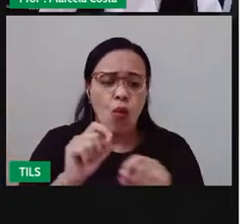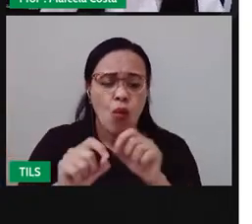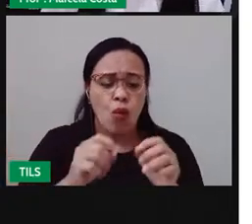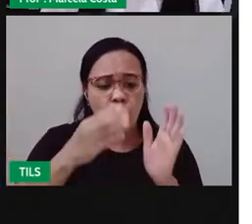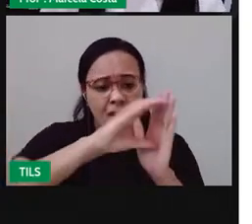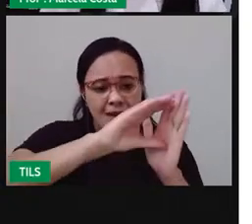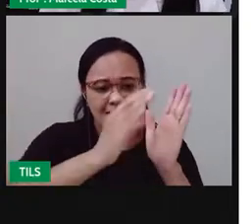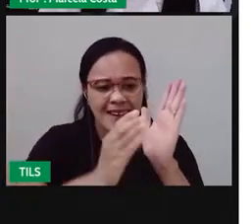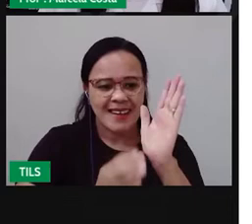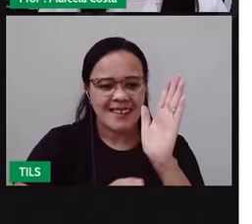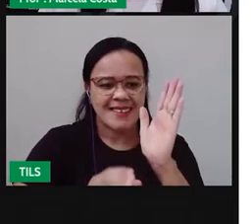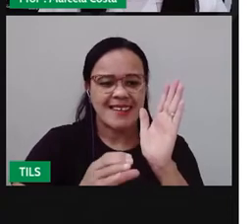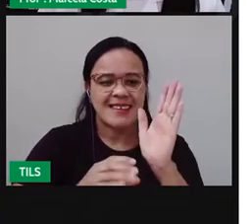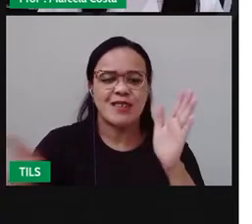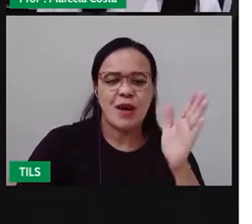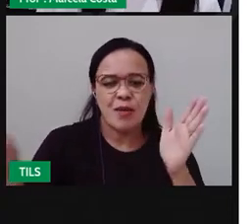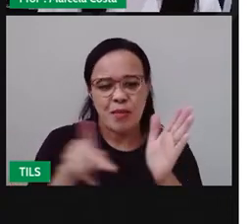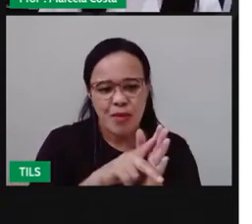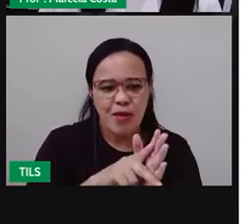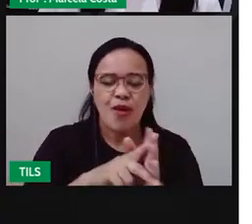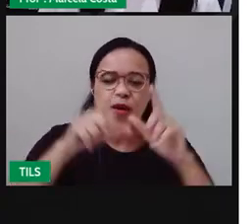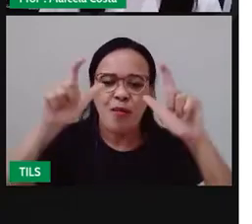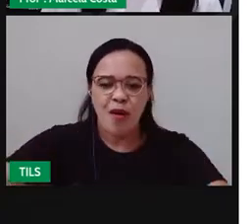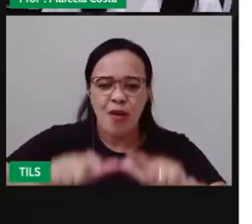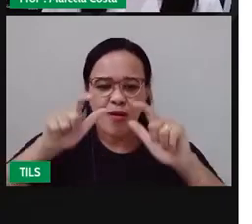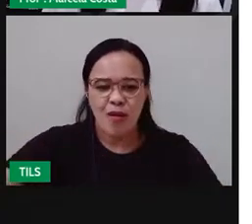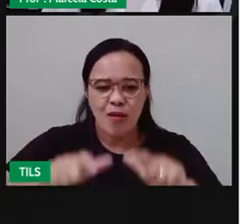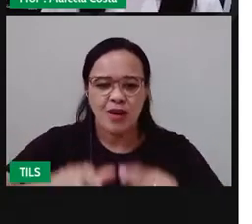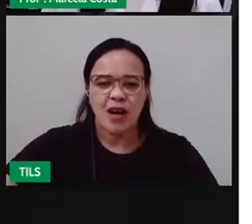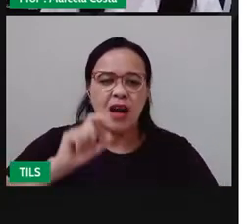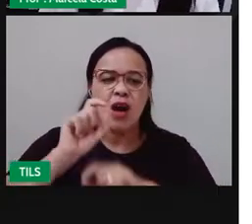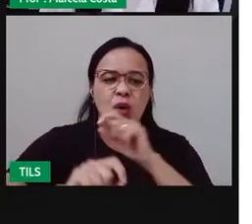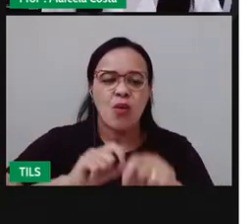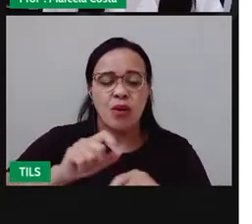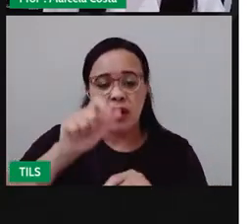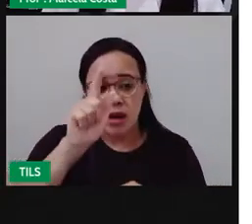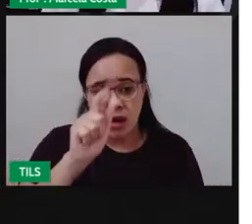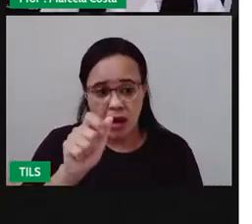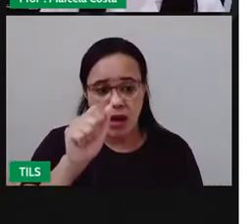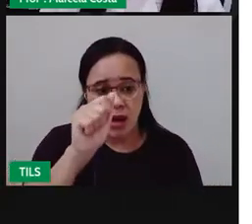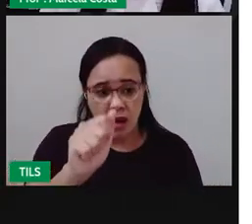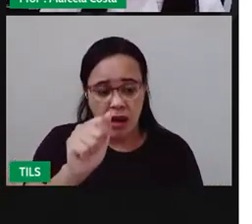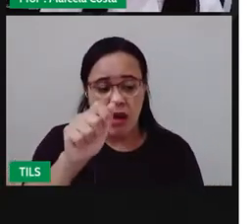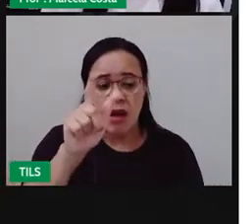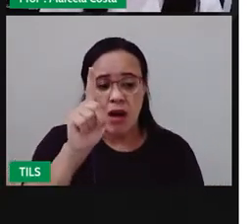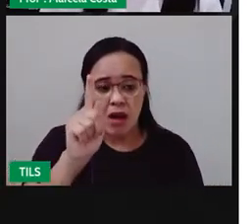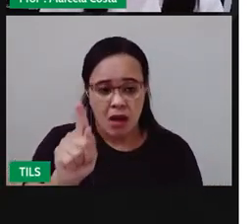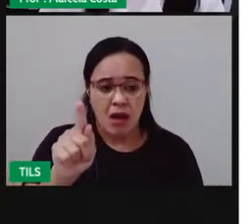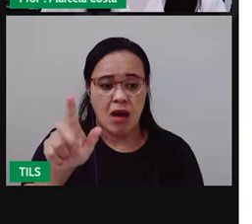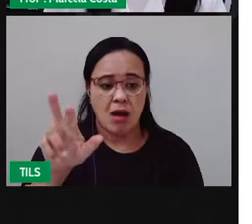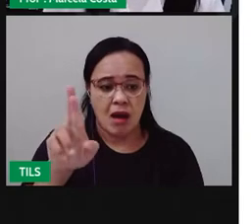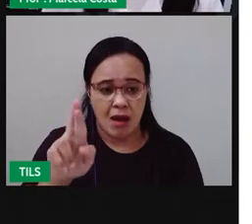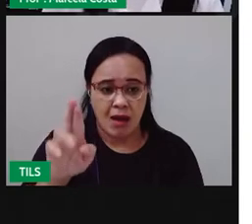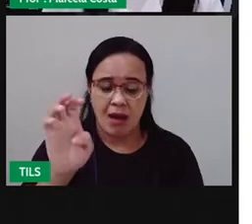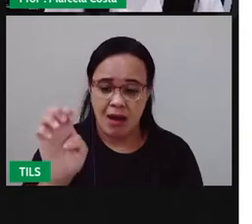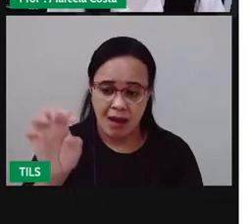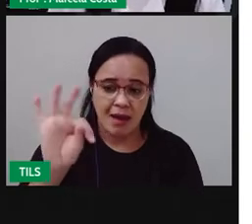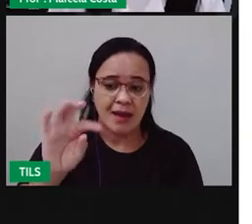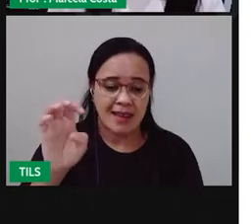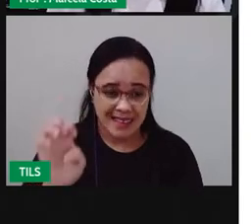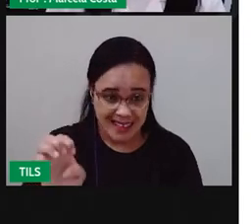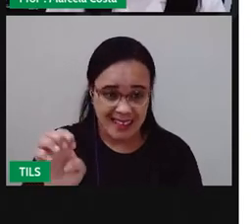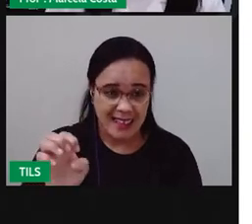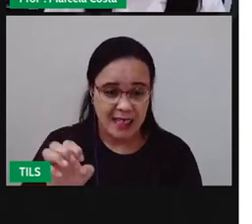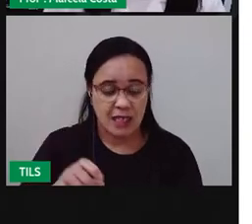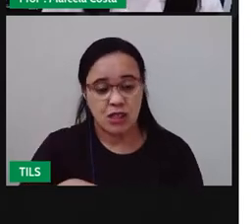do Agreste, mostrando aí uma transição entre Catinga, que é um clima que tem um clima